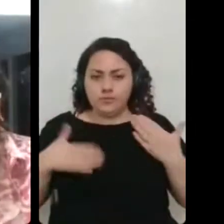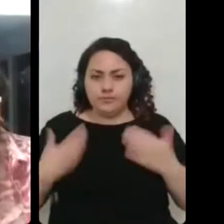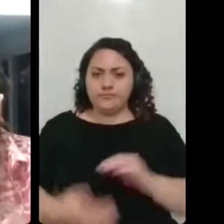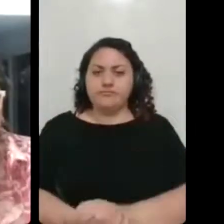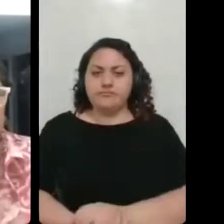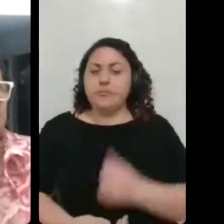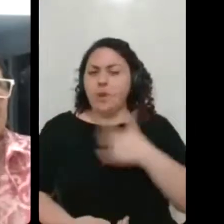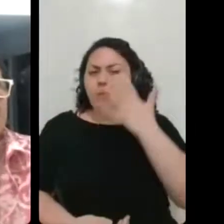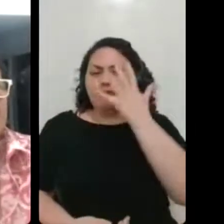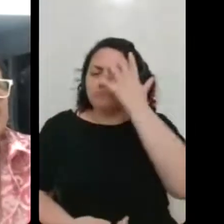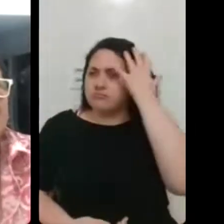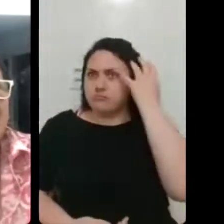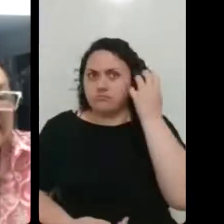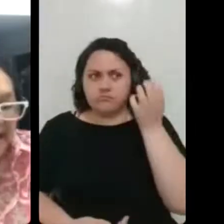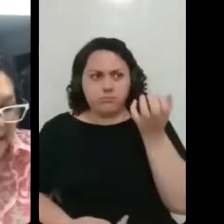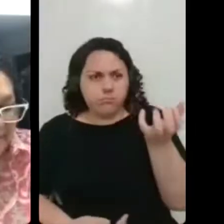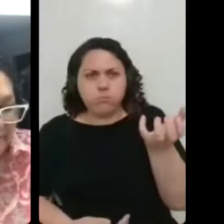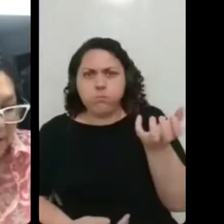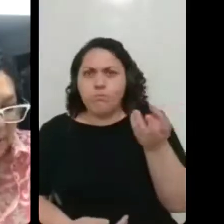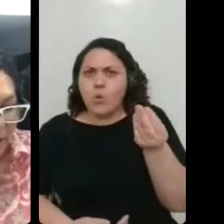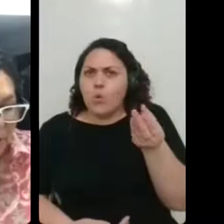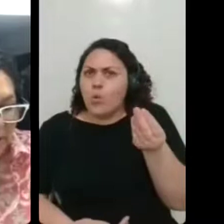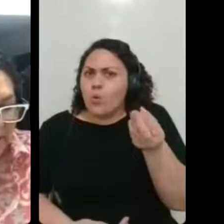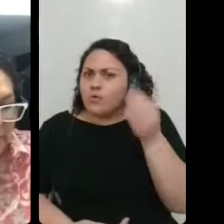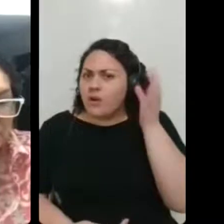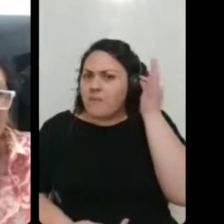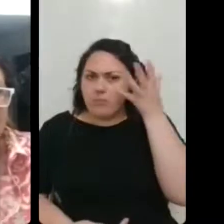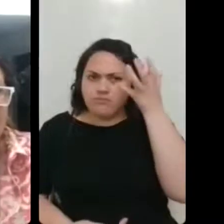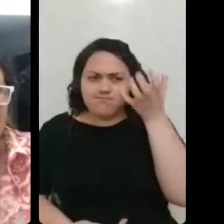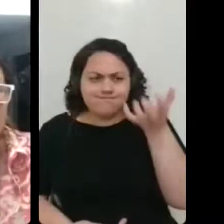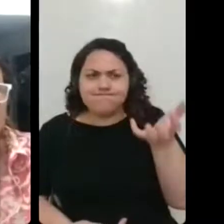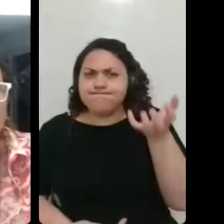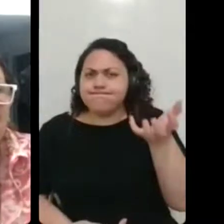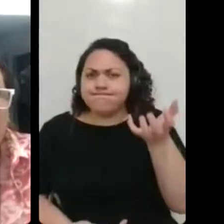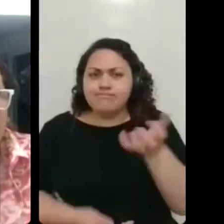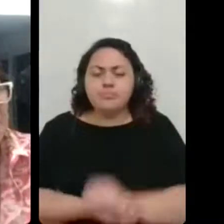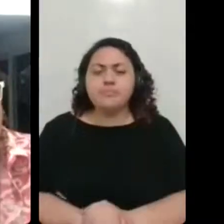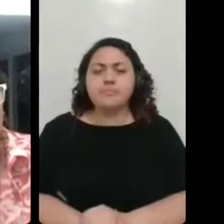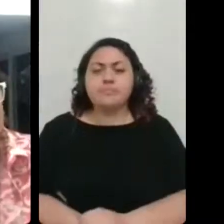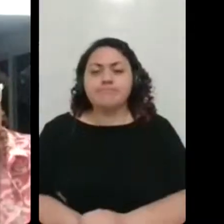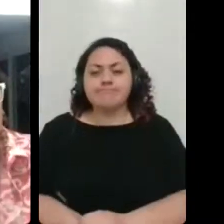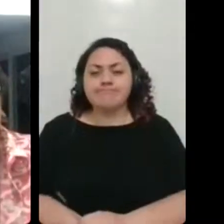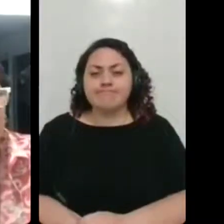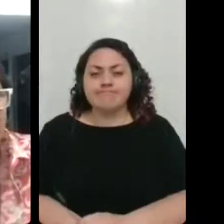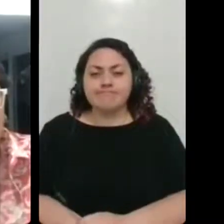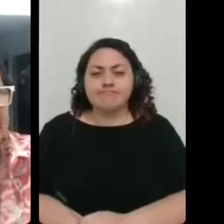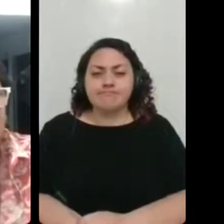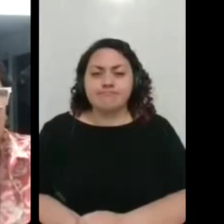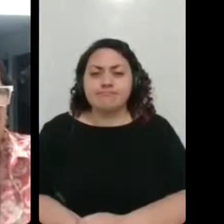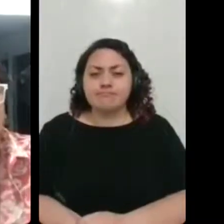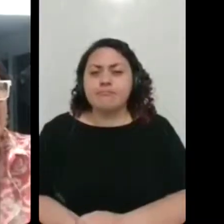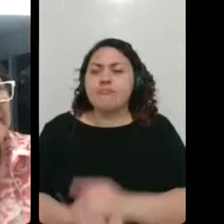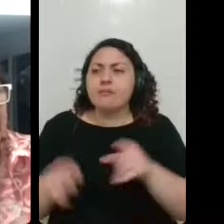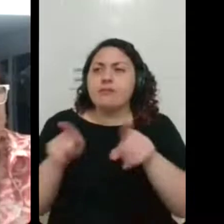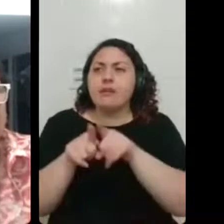e saia pufos. E aí, eu acho que eu fiquei muito empática com as mulheres